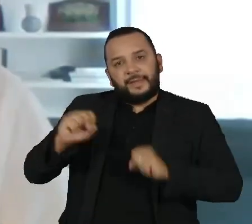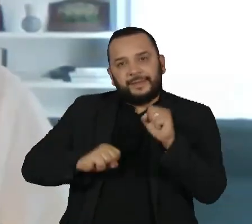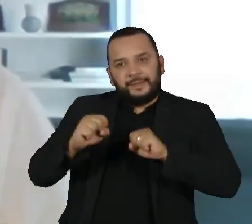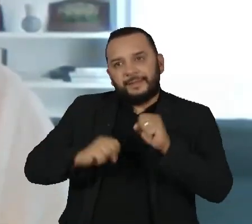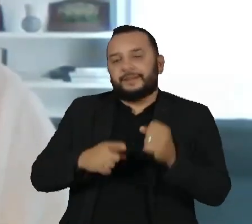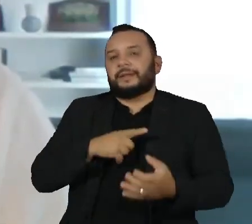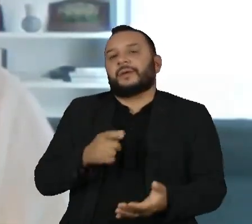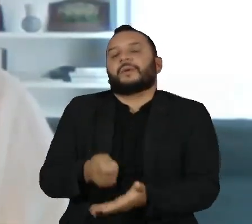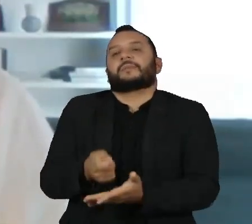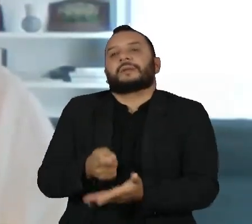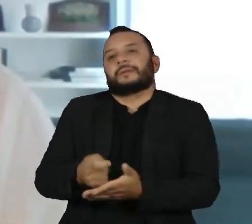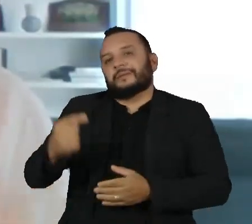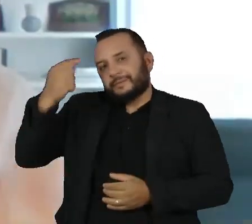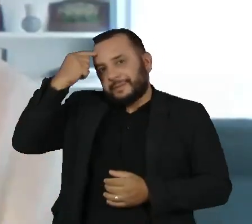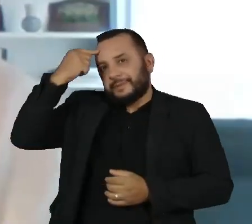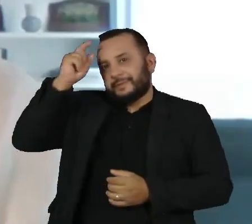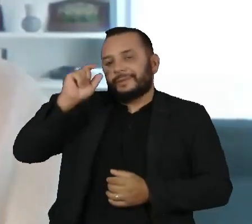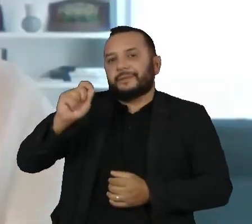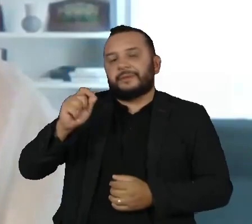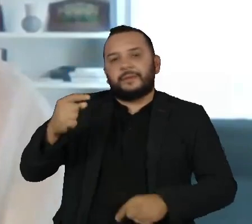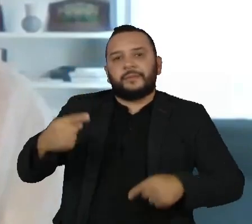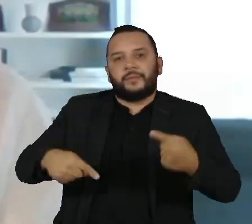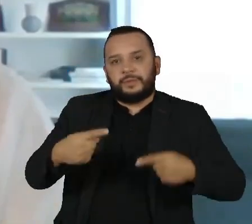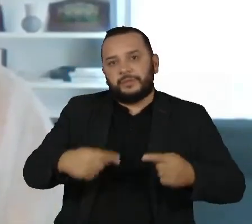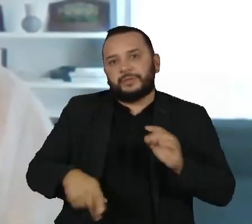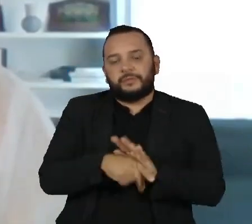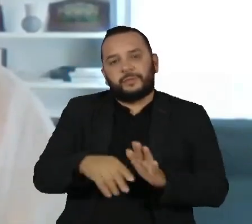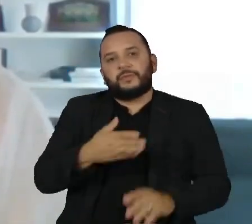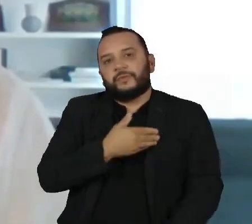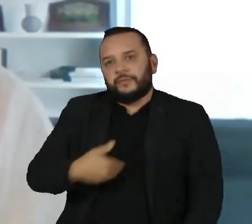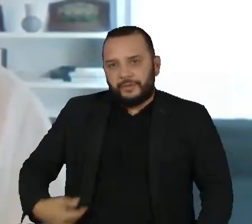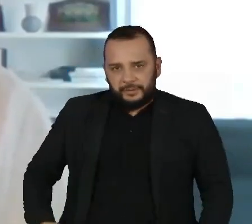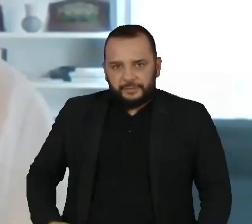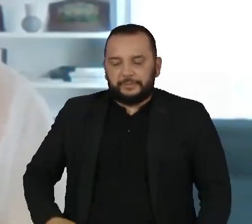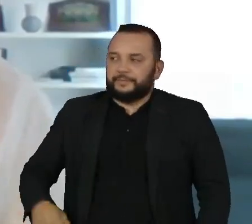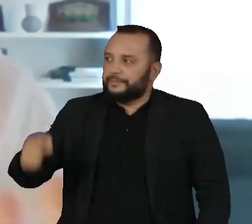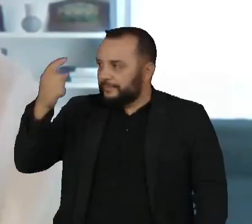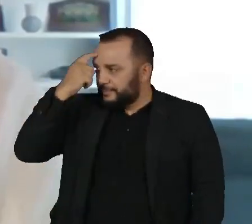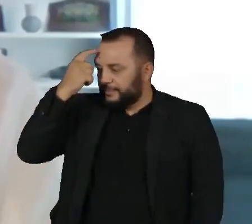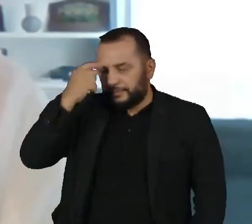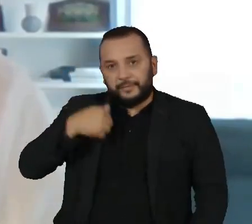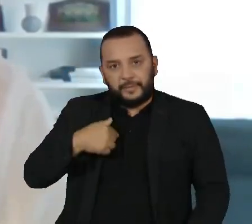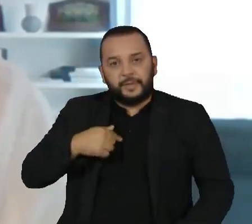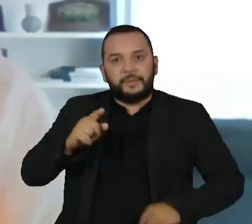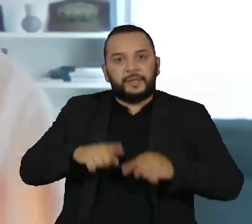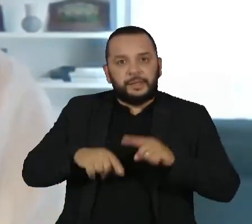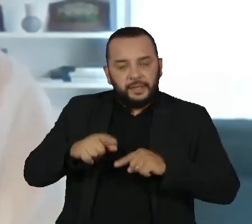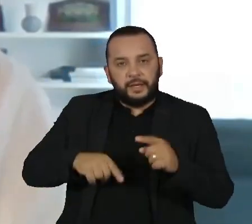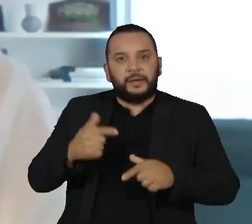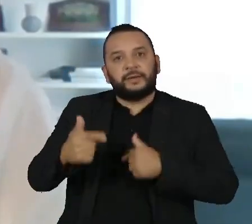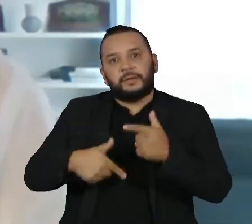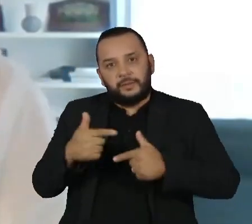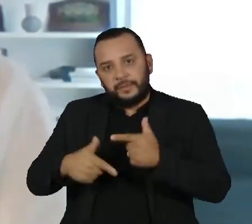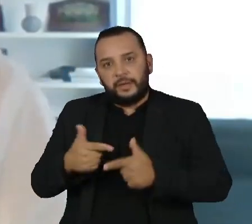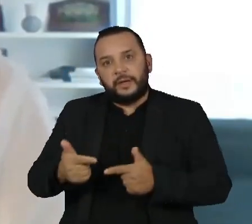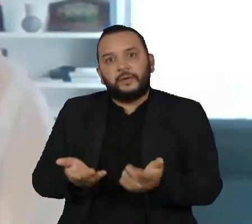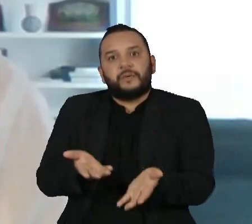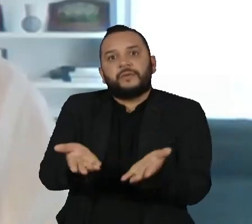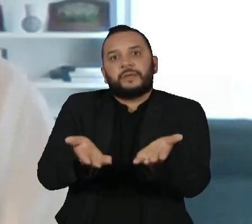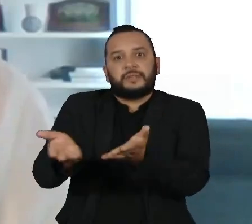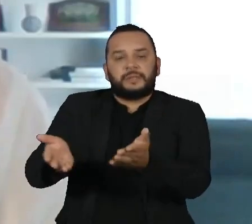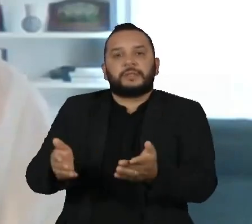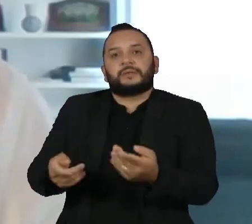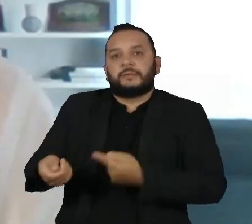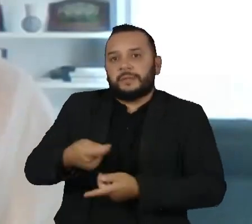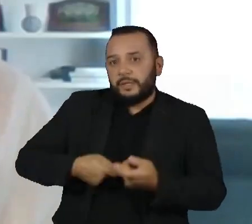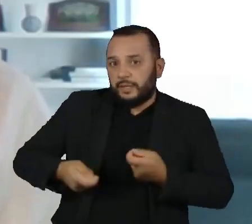obrigação de pensar em políticas de governança, pensar em produtos e serviços a serem disponibilizados no mercado